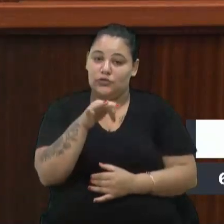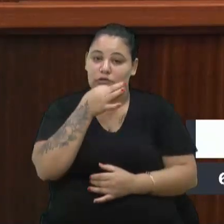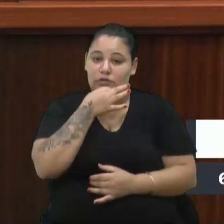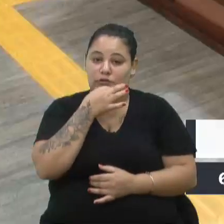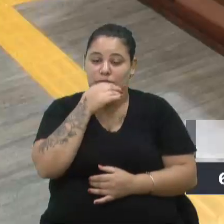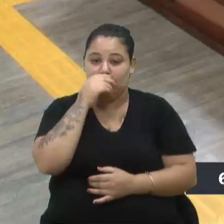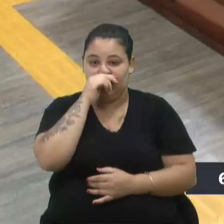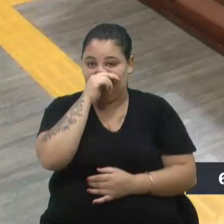obrigada. Obrigado, Estela.